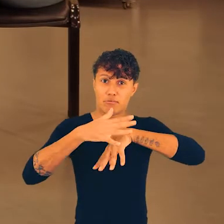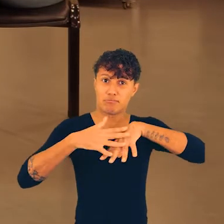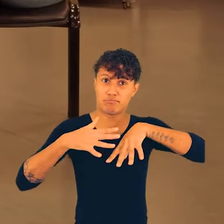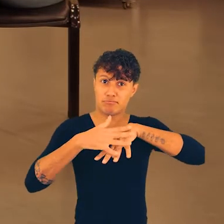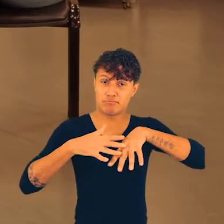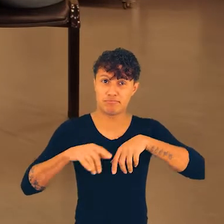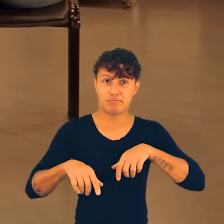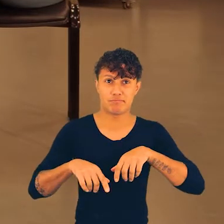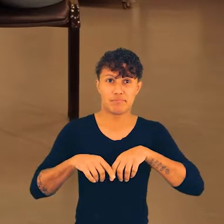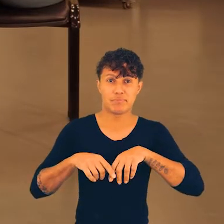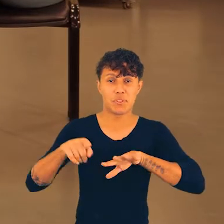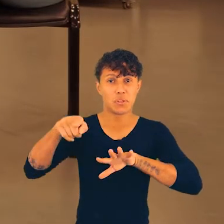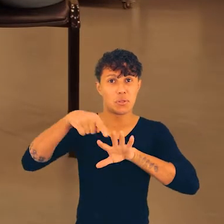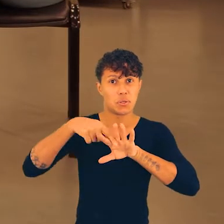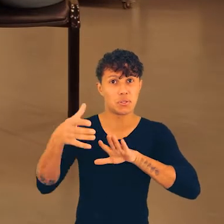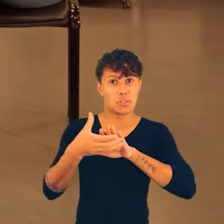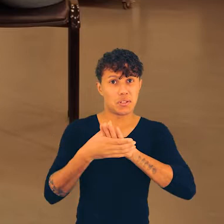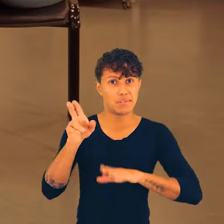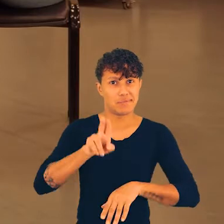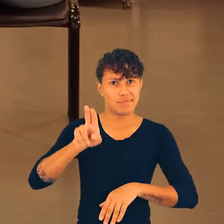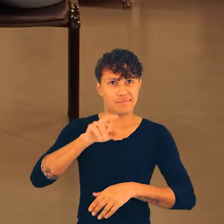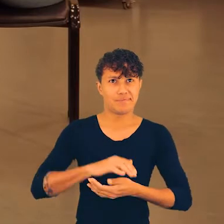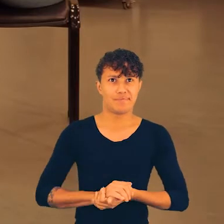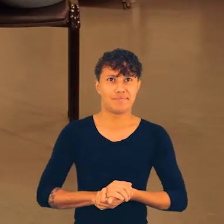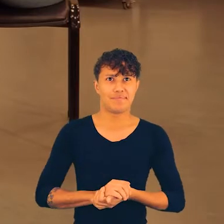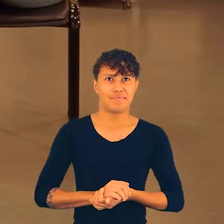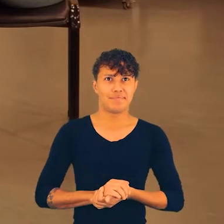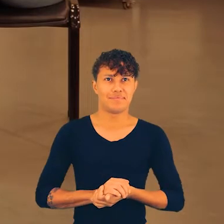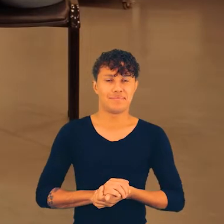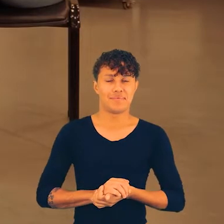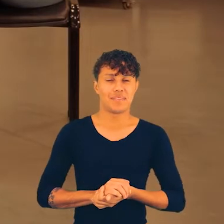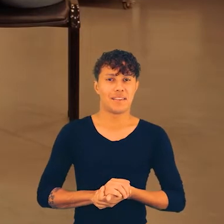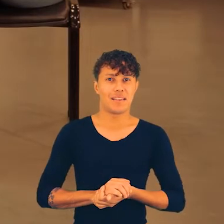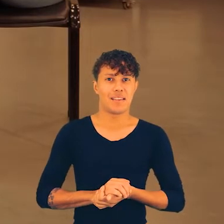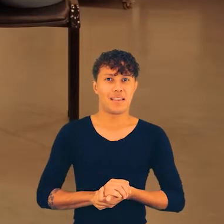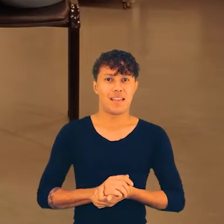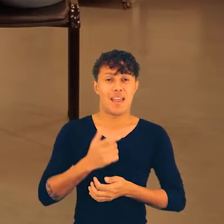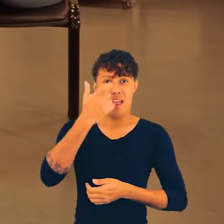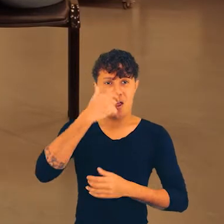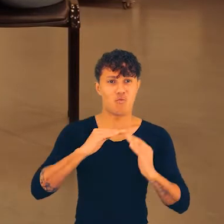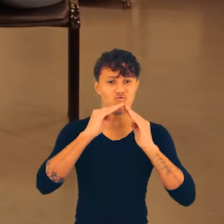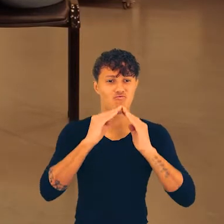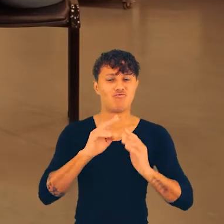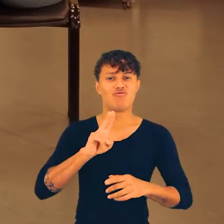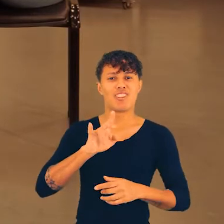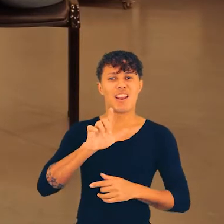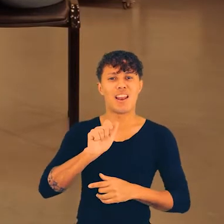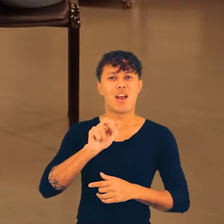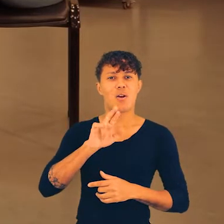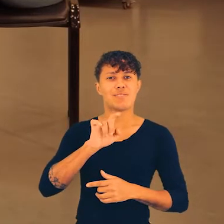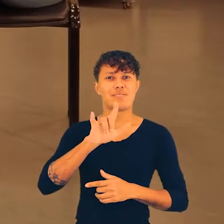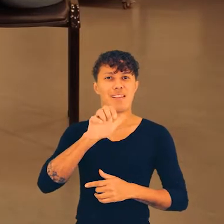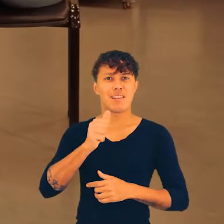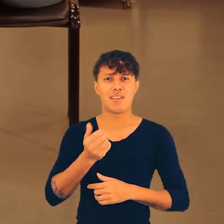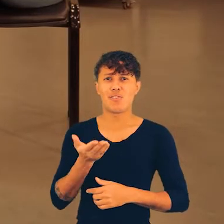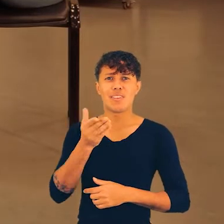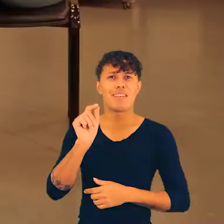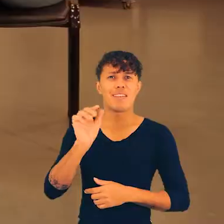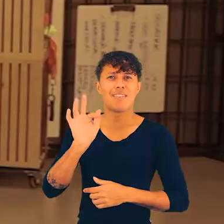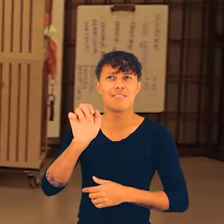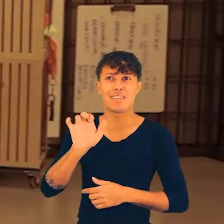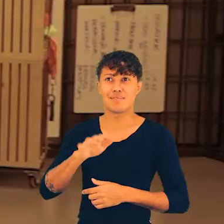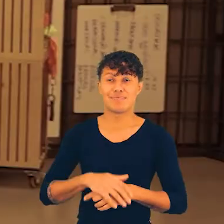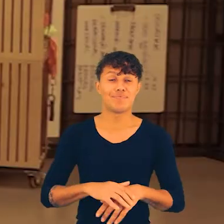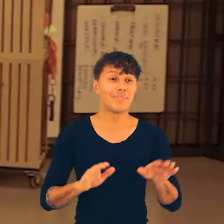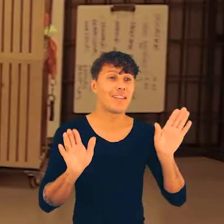de sadrez e uma sandália. E sou de Vilha Rosália. E você, Fê? Quem é